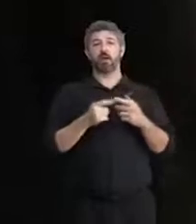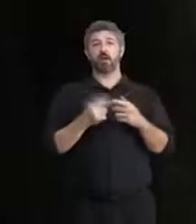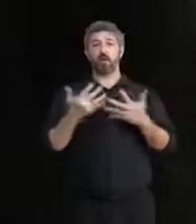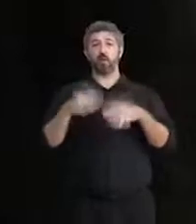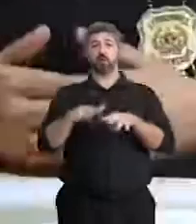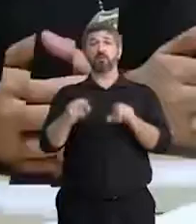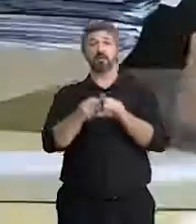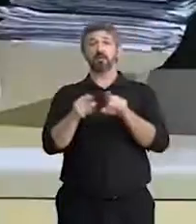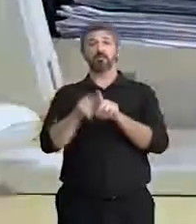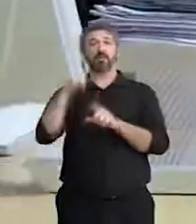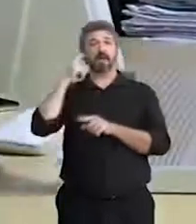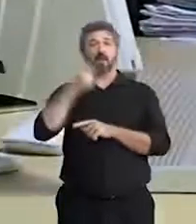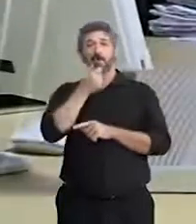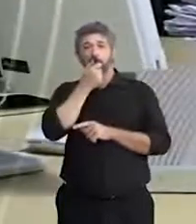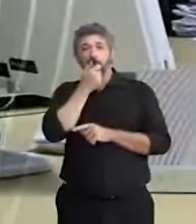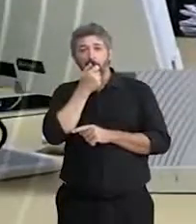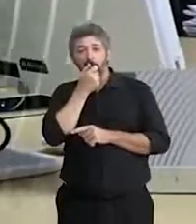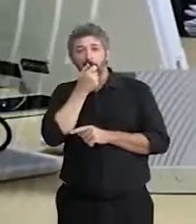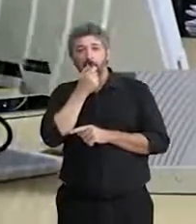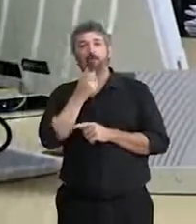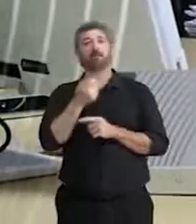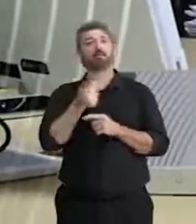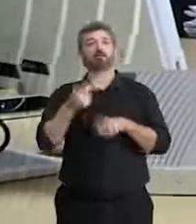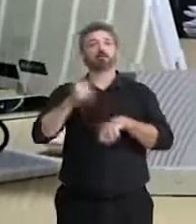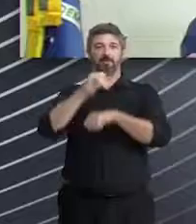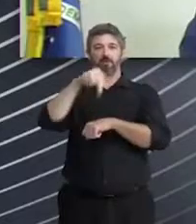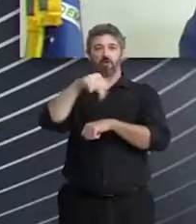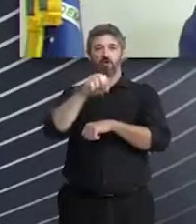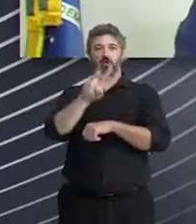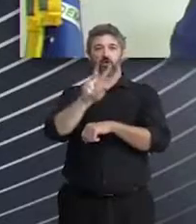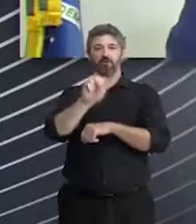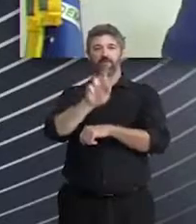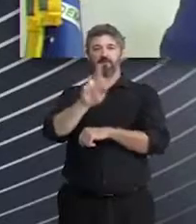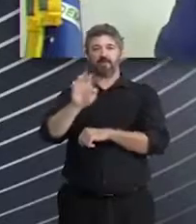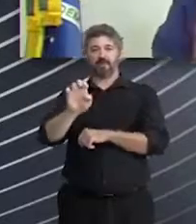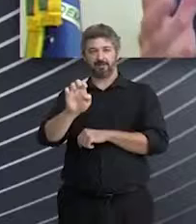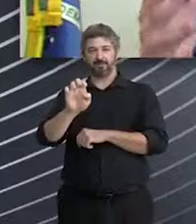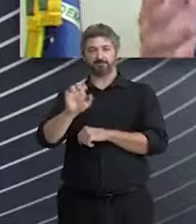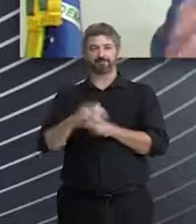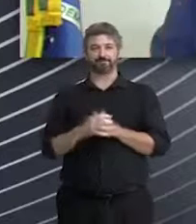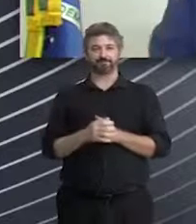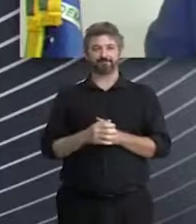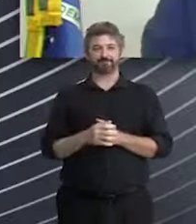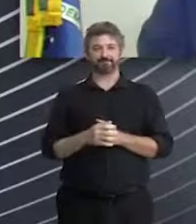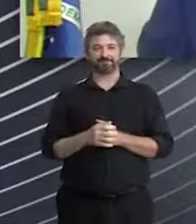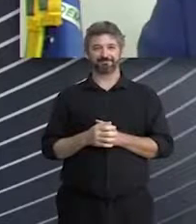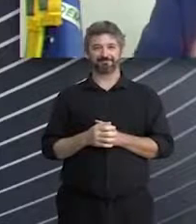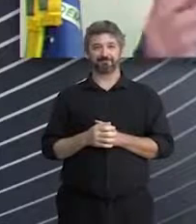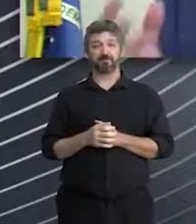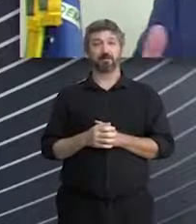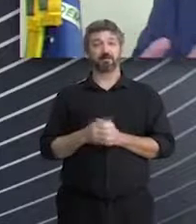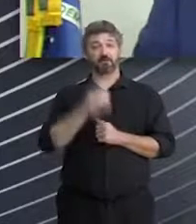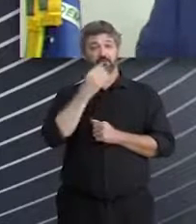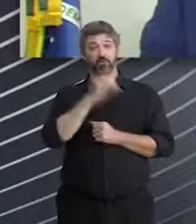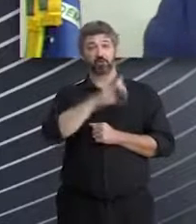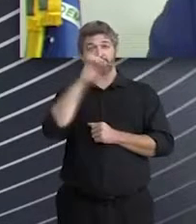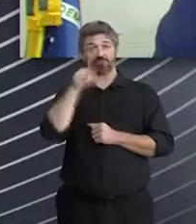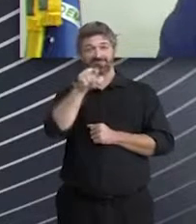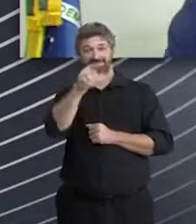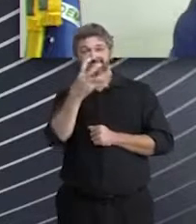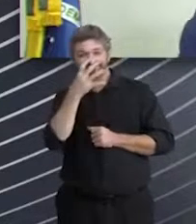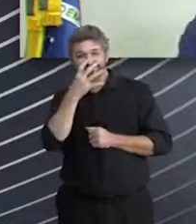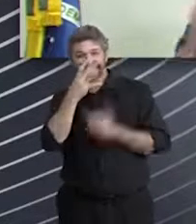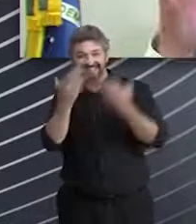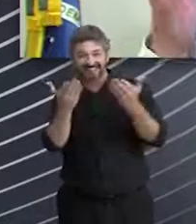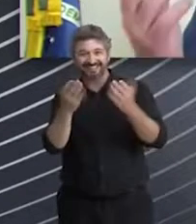do Salão Branco do Supremo Tribunal Federal. Na ocasião, o ministro do Supremo Tribunal Federal, Dias Toffoli,